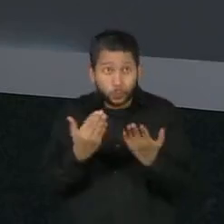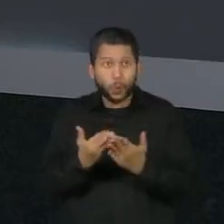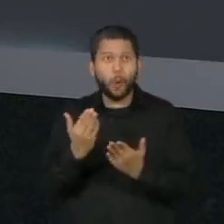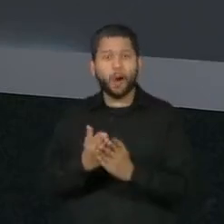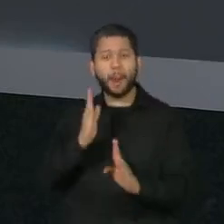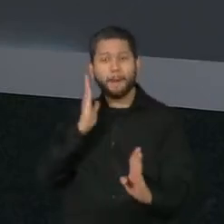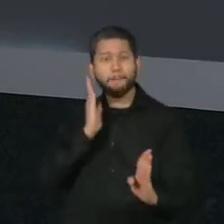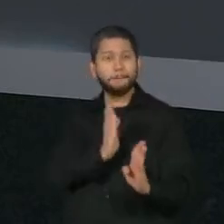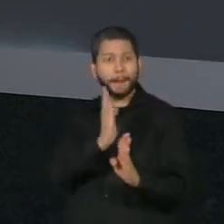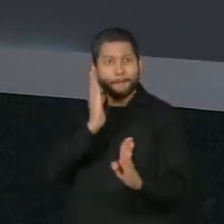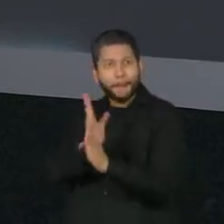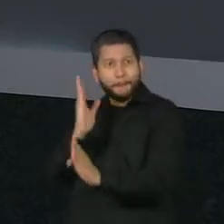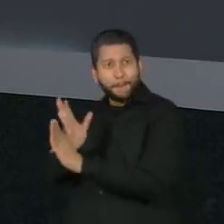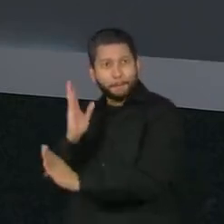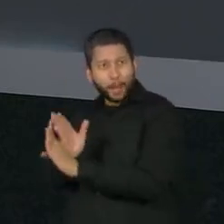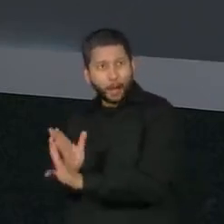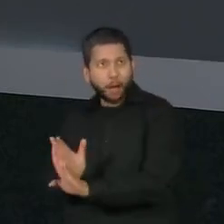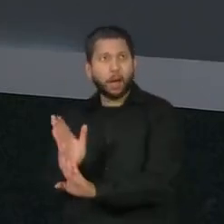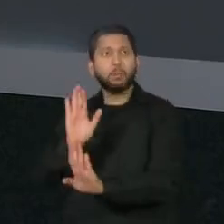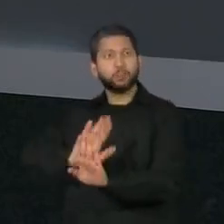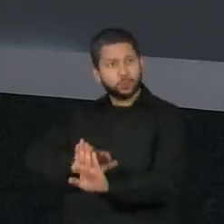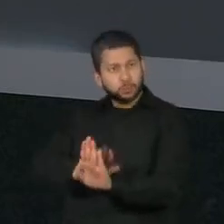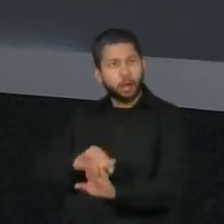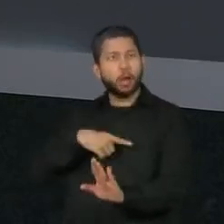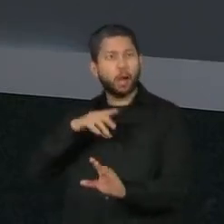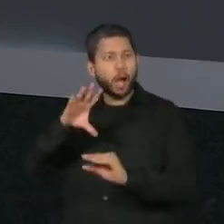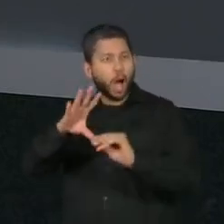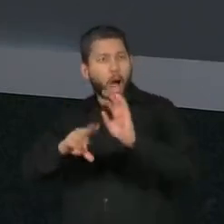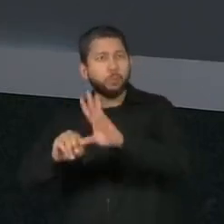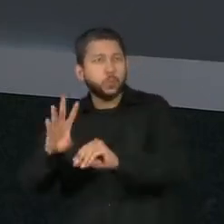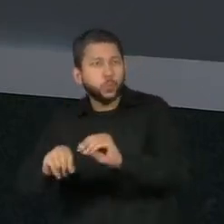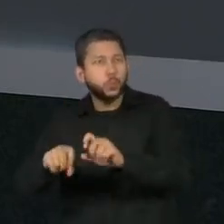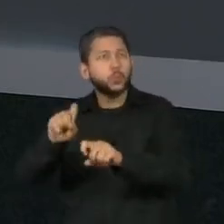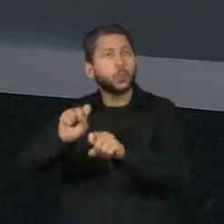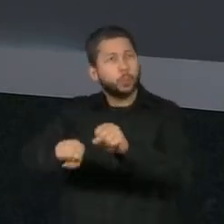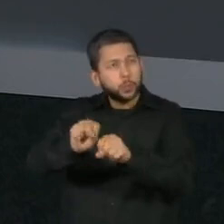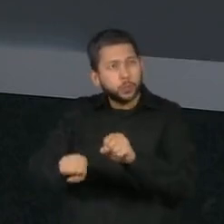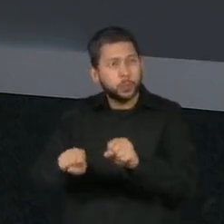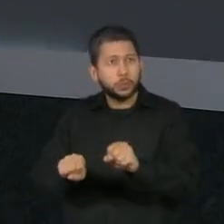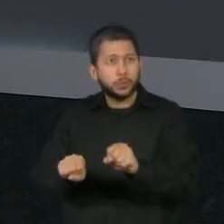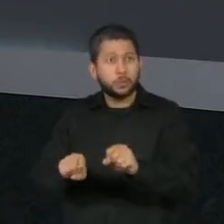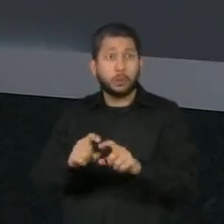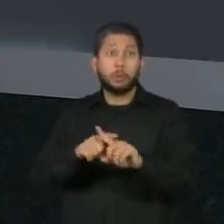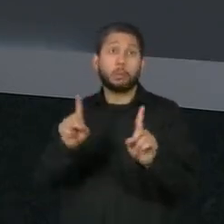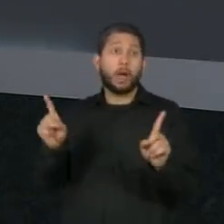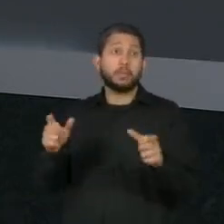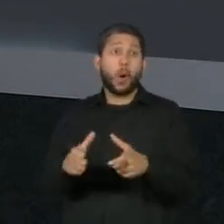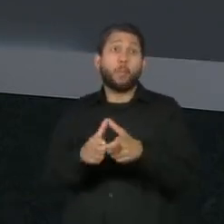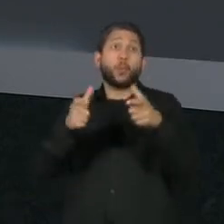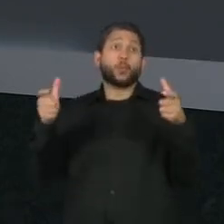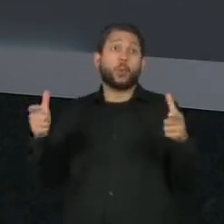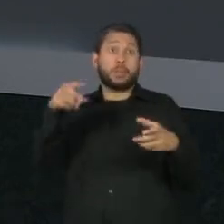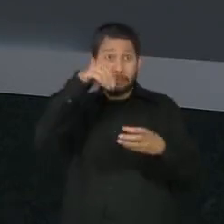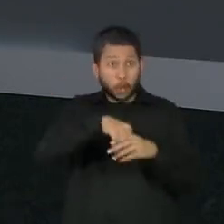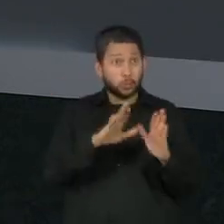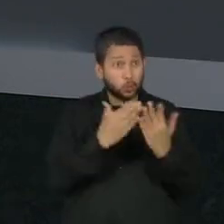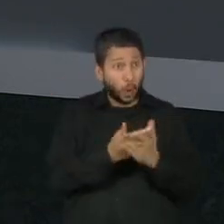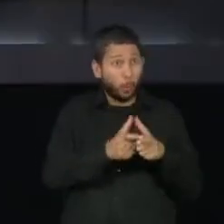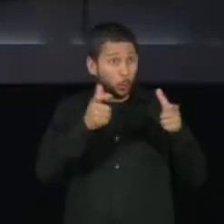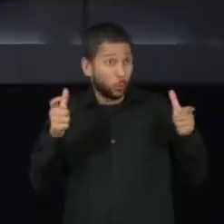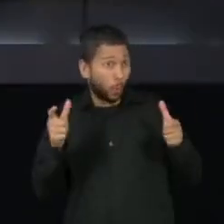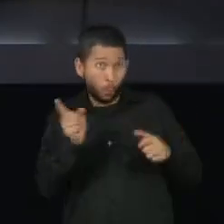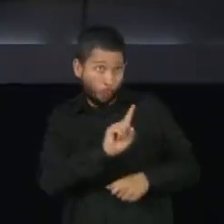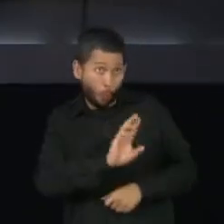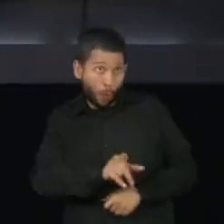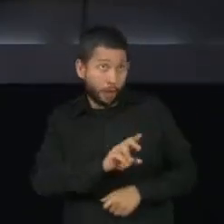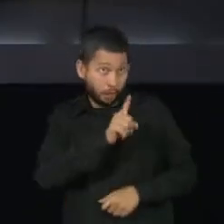sendo denunciado, relatado, identificado, mas não que no ambiente escolar esse abuso aconteça, né?